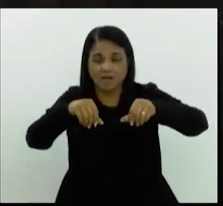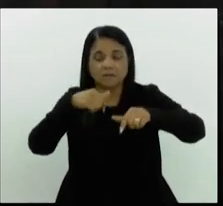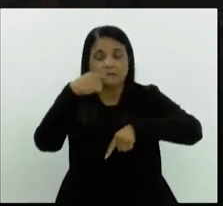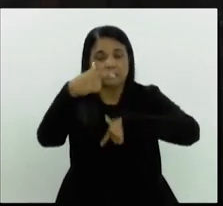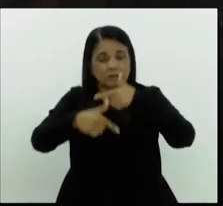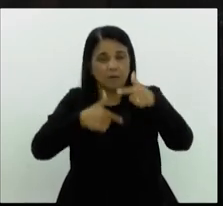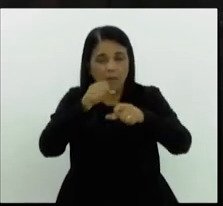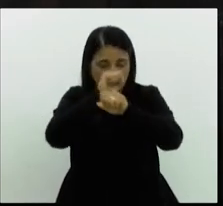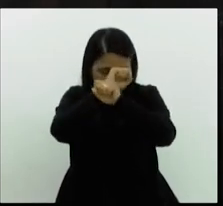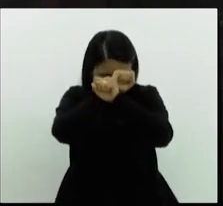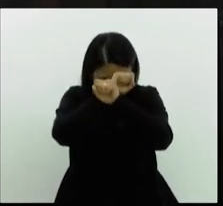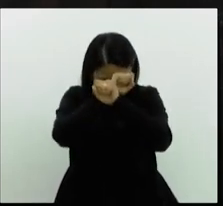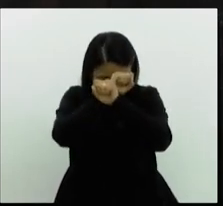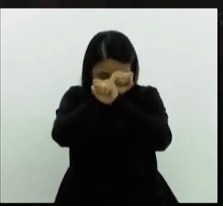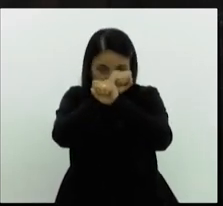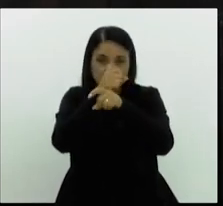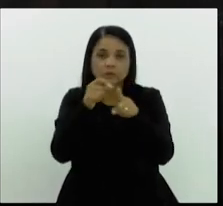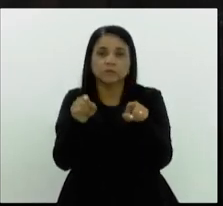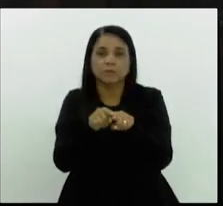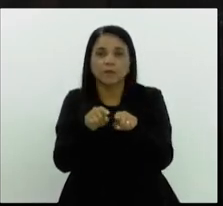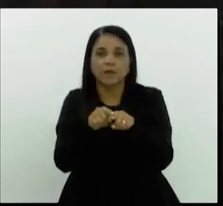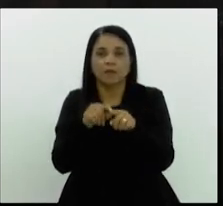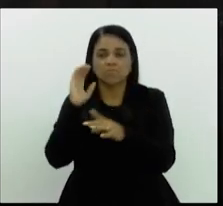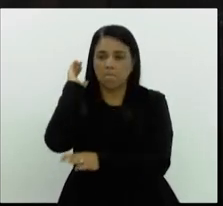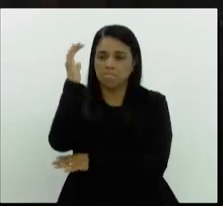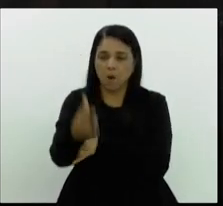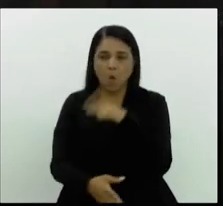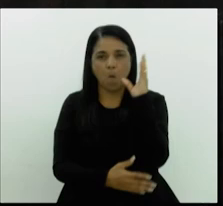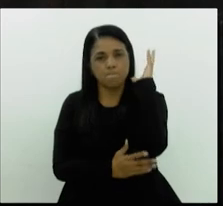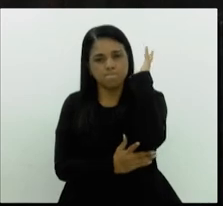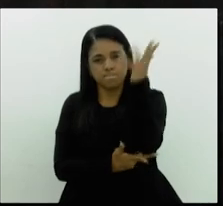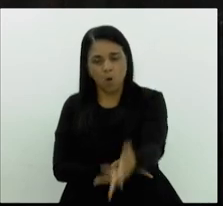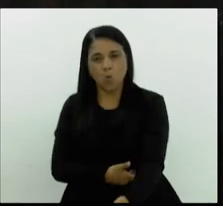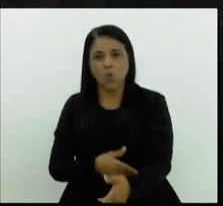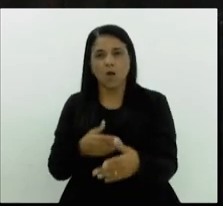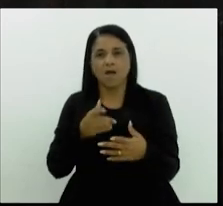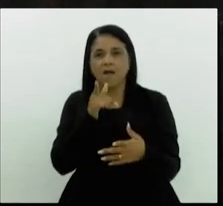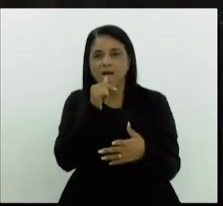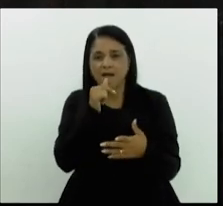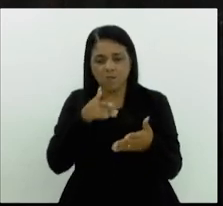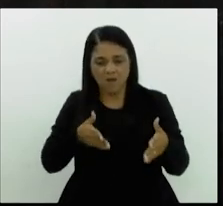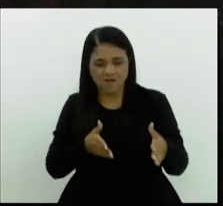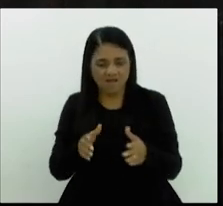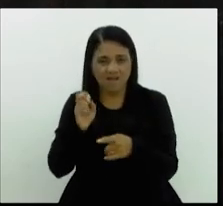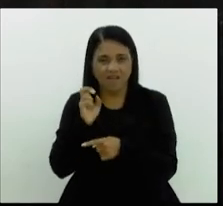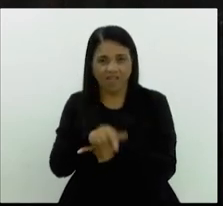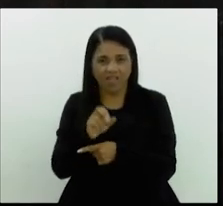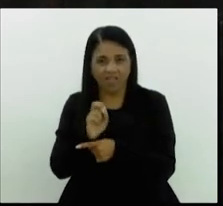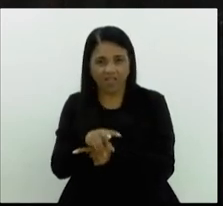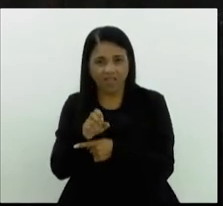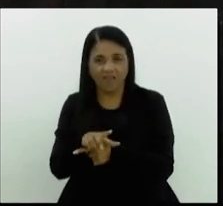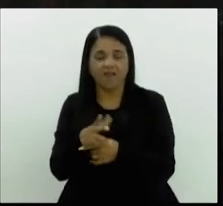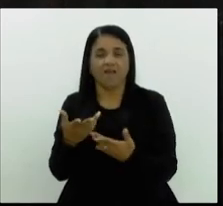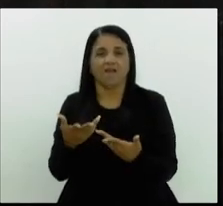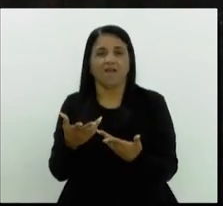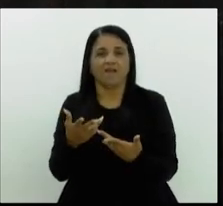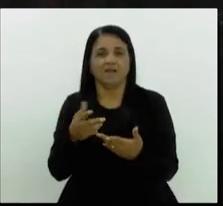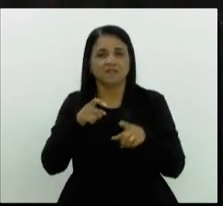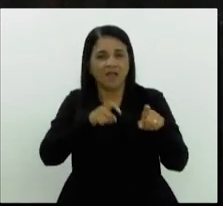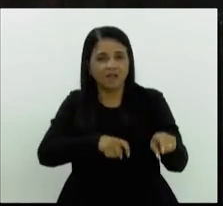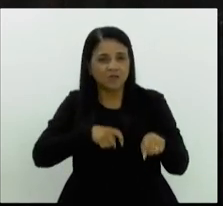escravidão, como o desmatamento, como a contaminação por veneno e agrotóxicos da